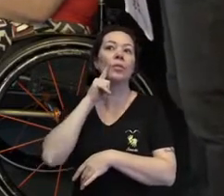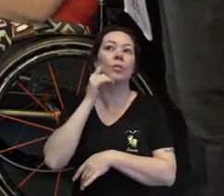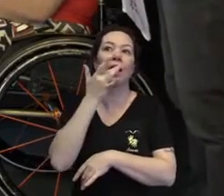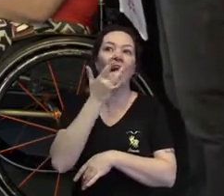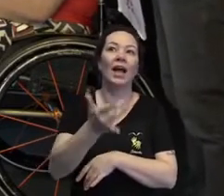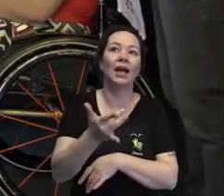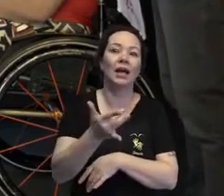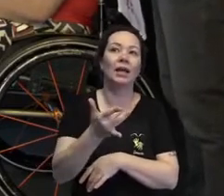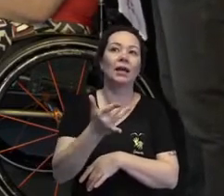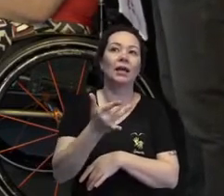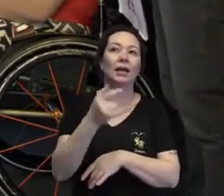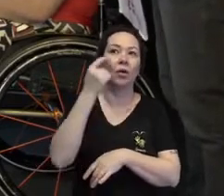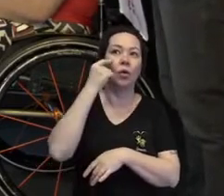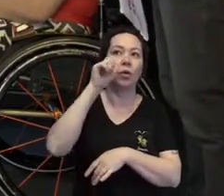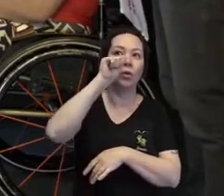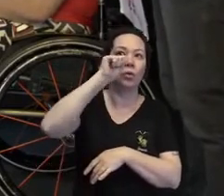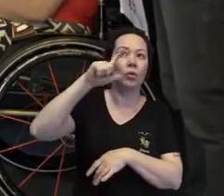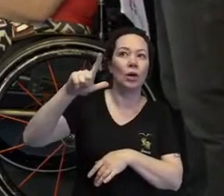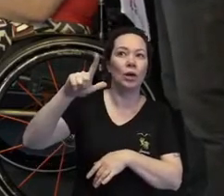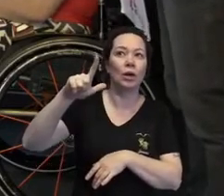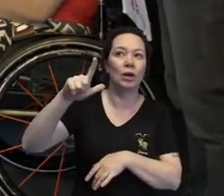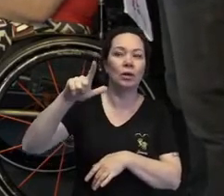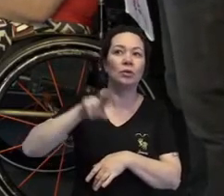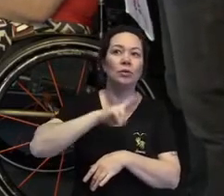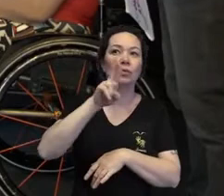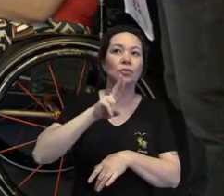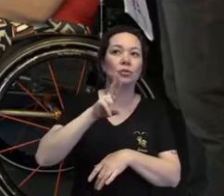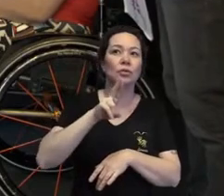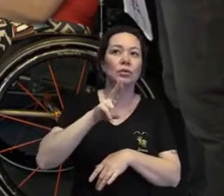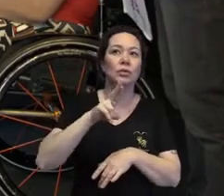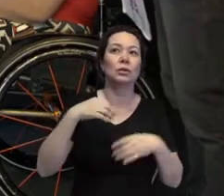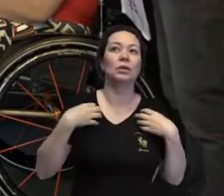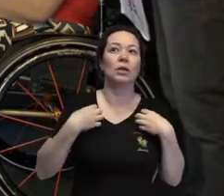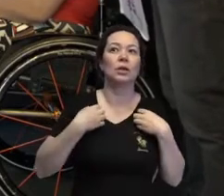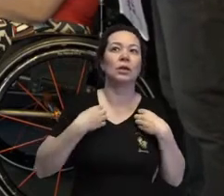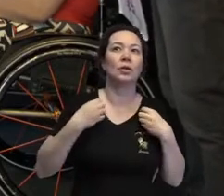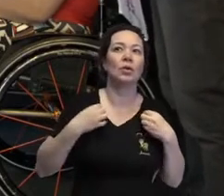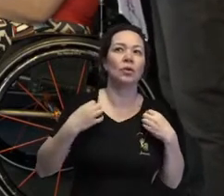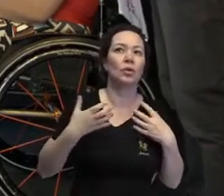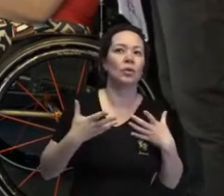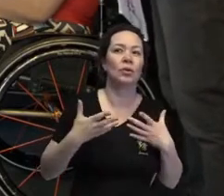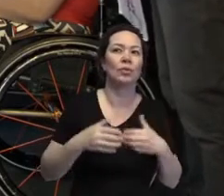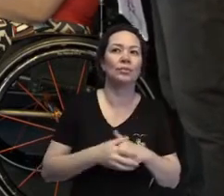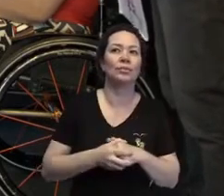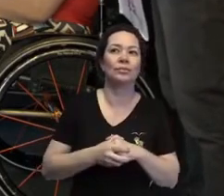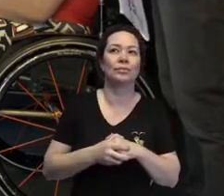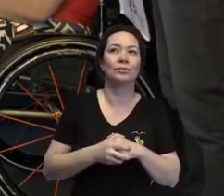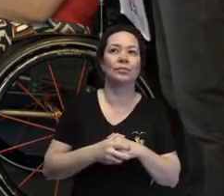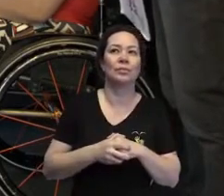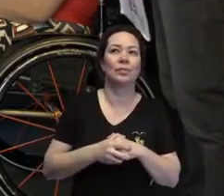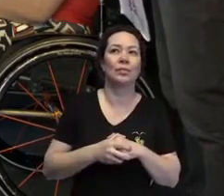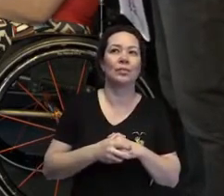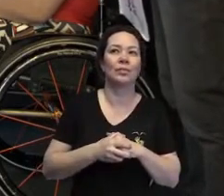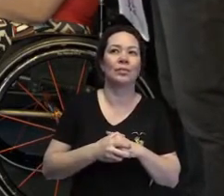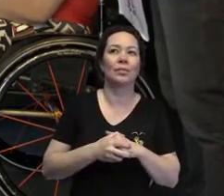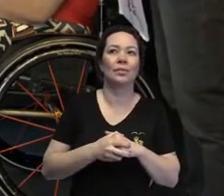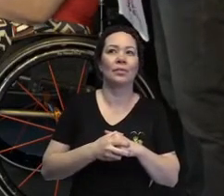olhos são azuis, estou com um vestido de uma coisa coitosa. E atrás eu vim sem continuação.